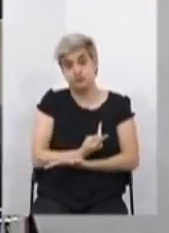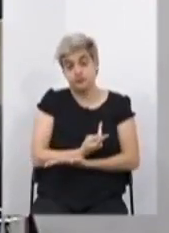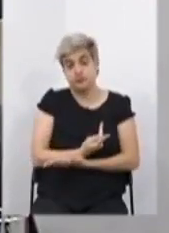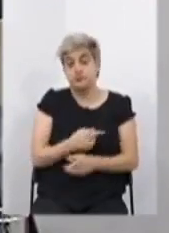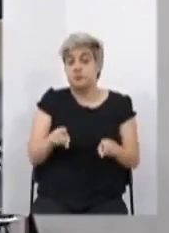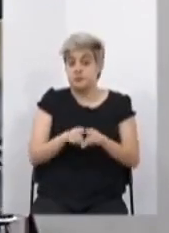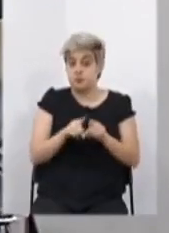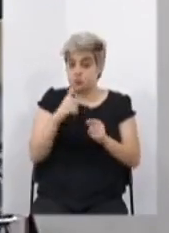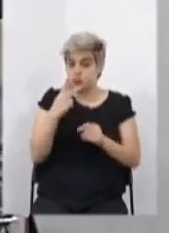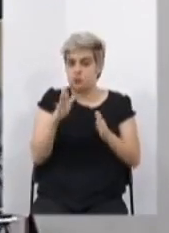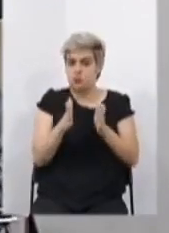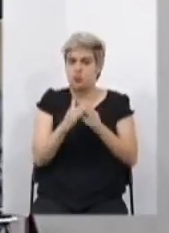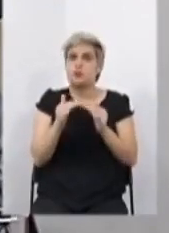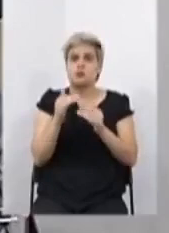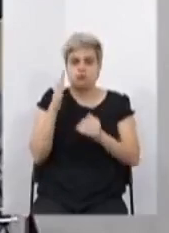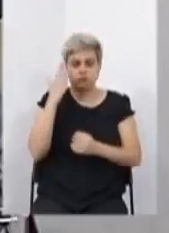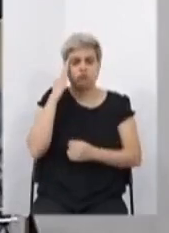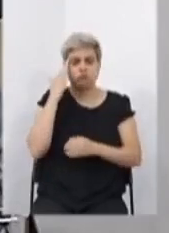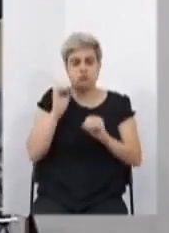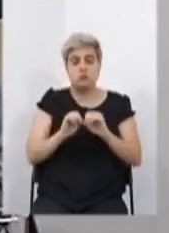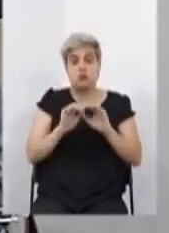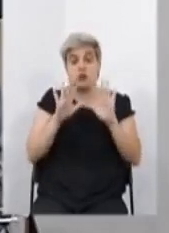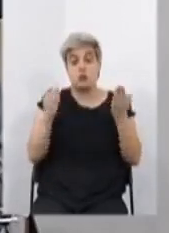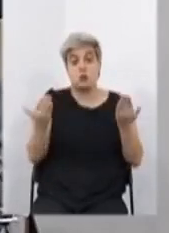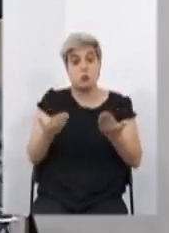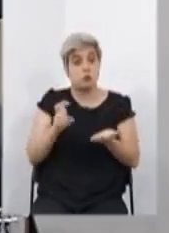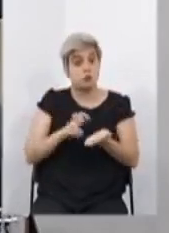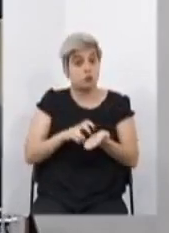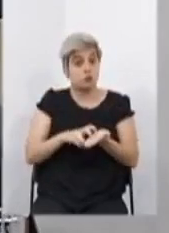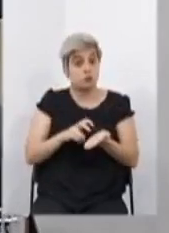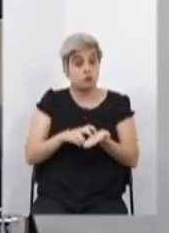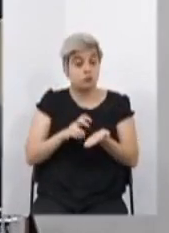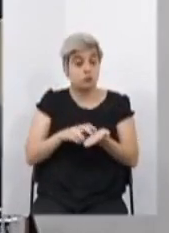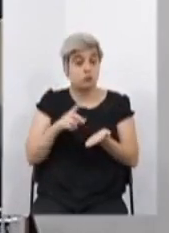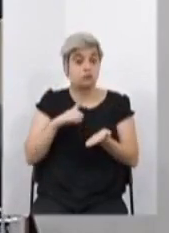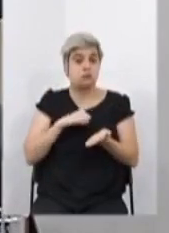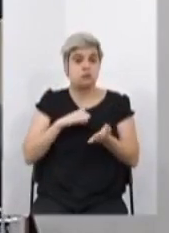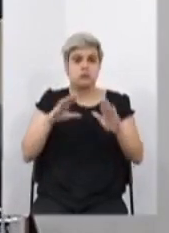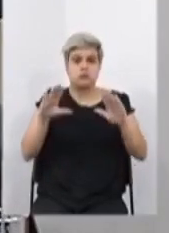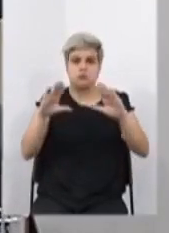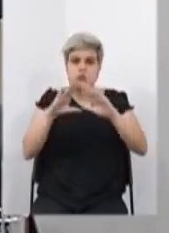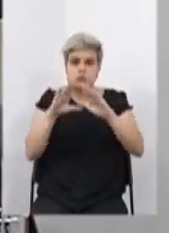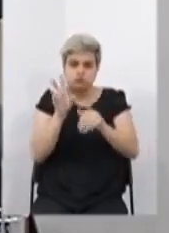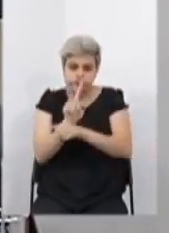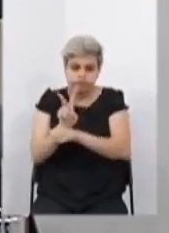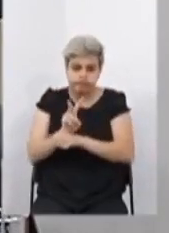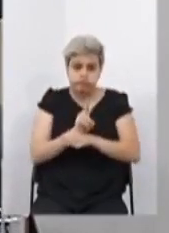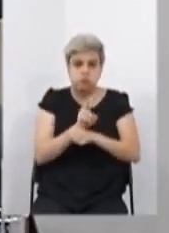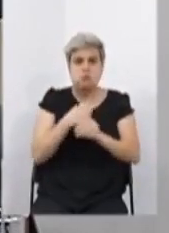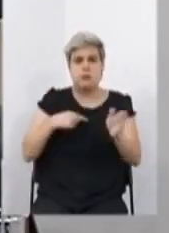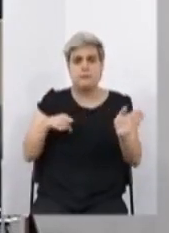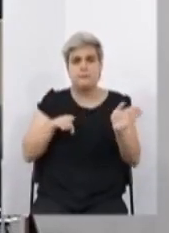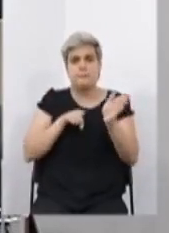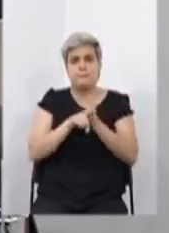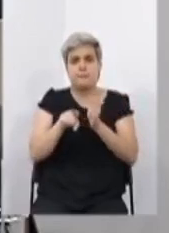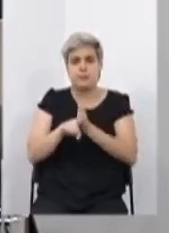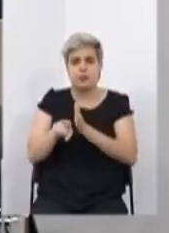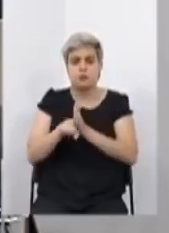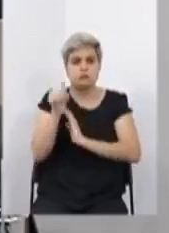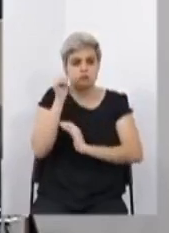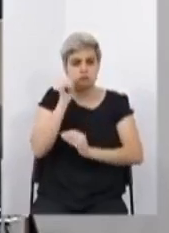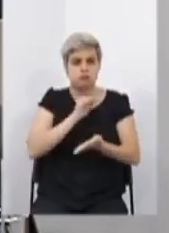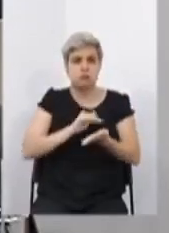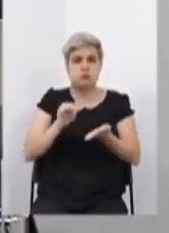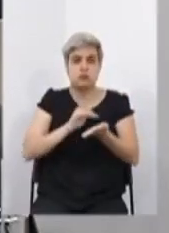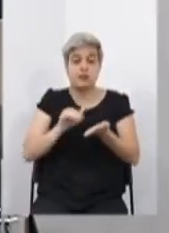requerimento, eu entendo da mesma forma. Hoje de manhã mesmo, na Assembleia Fiscaliza, eu fiz a pergunta à secretária Júlia, que também está